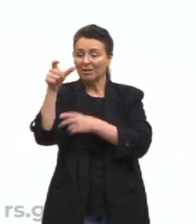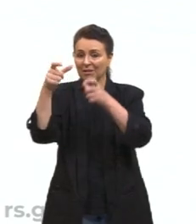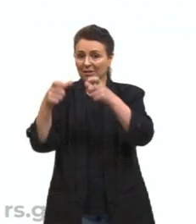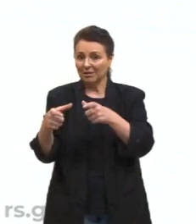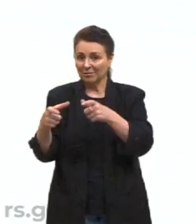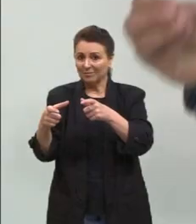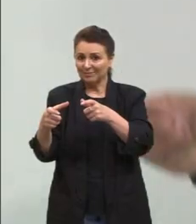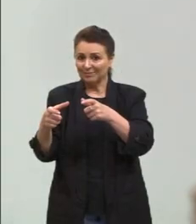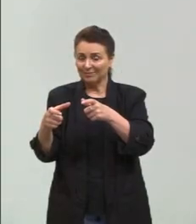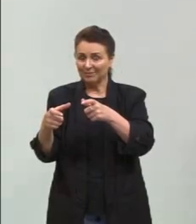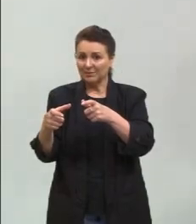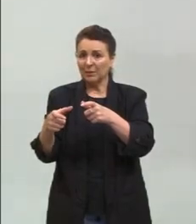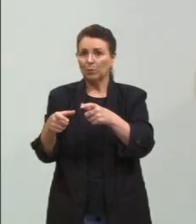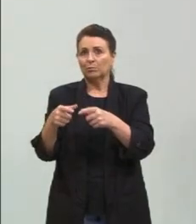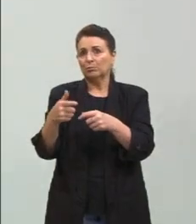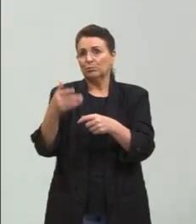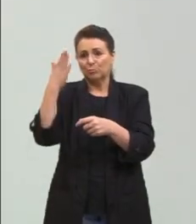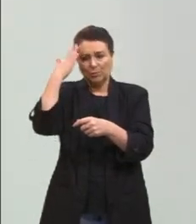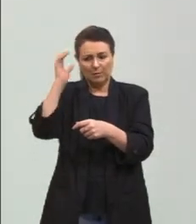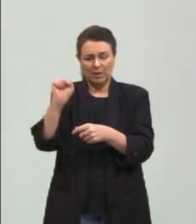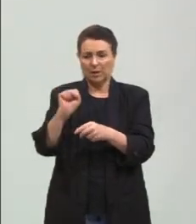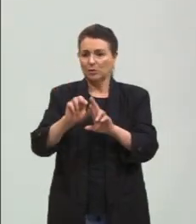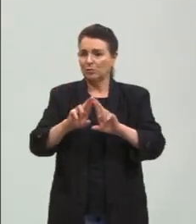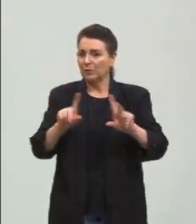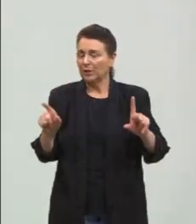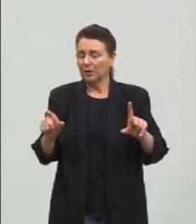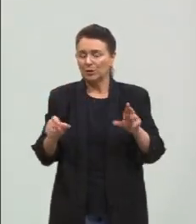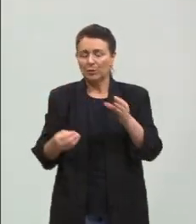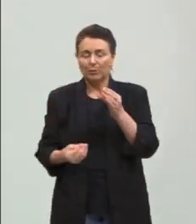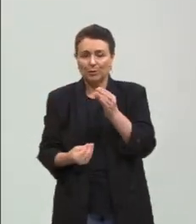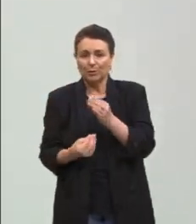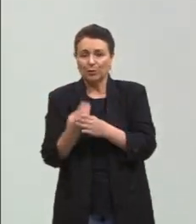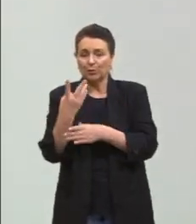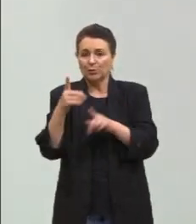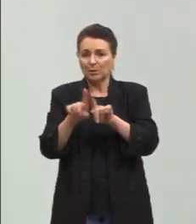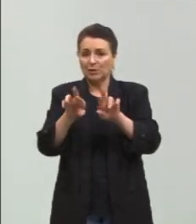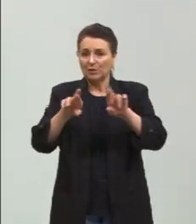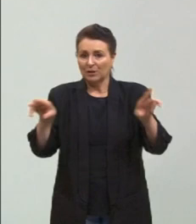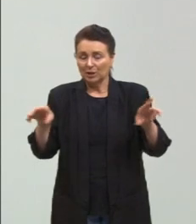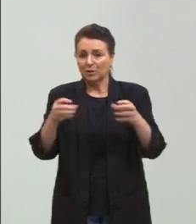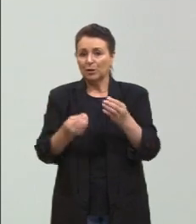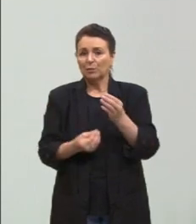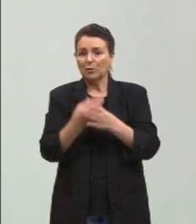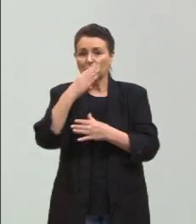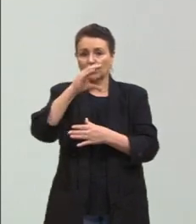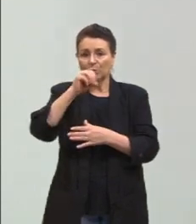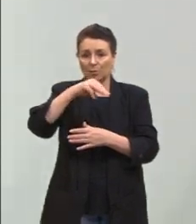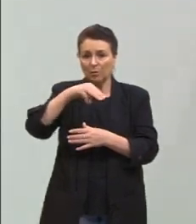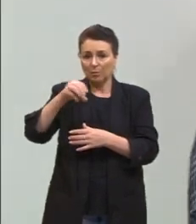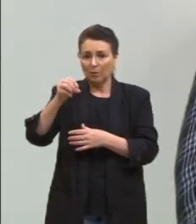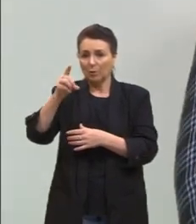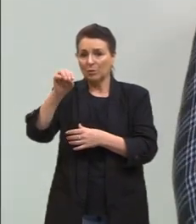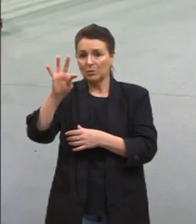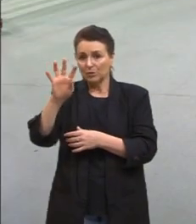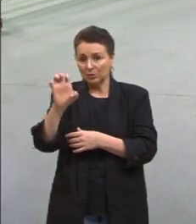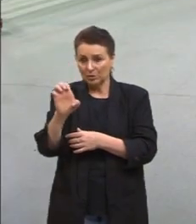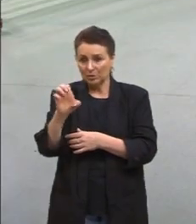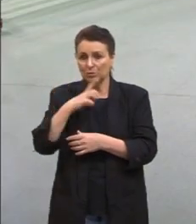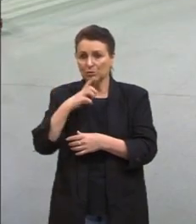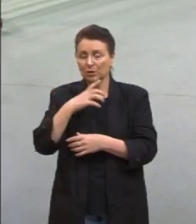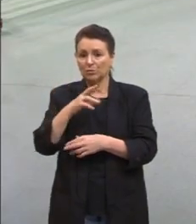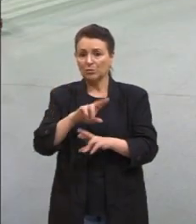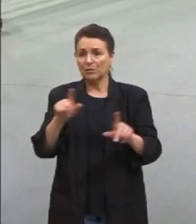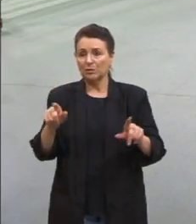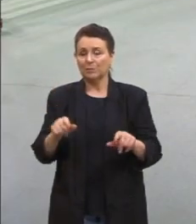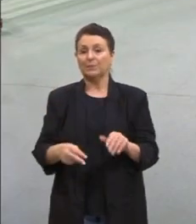com outros saberes, então, vai produzir essas commodities com outros saberes. Eu acho que o Lucas queria... Eu não